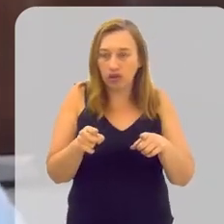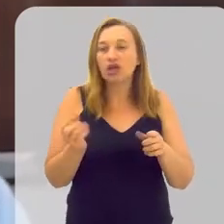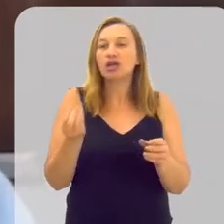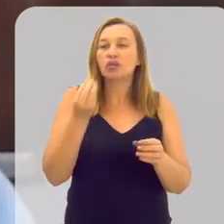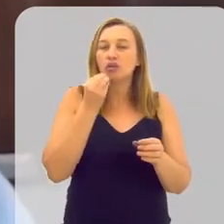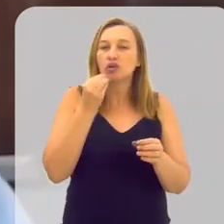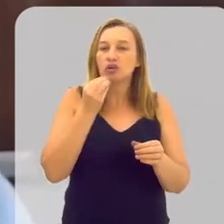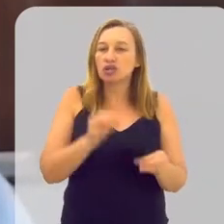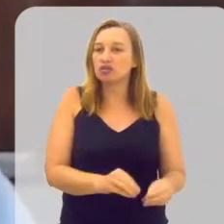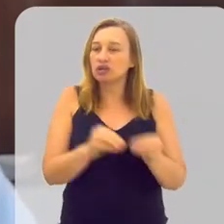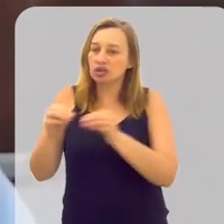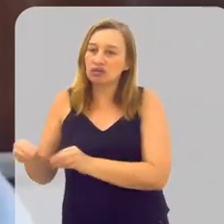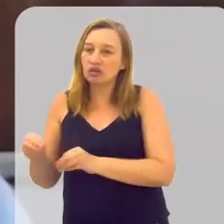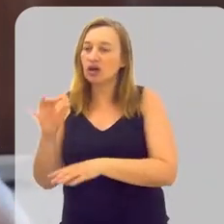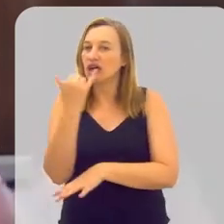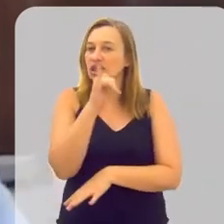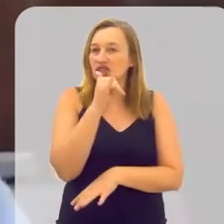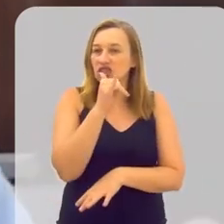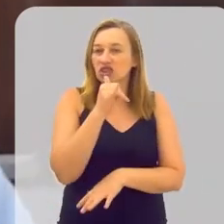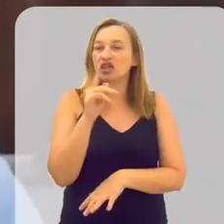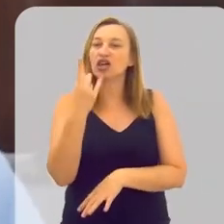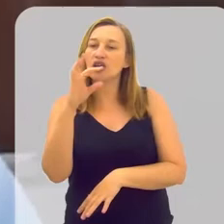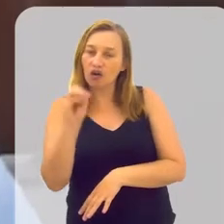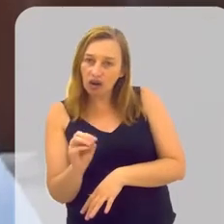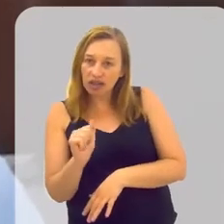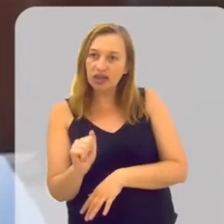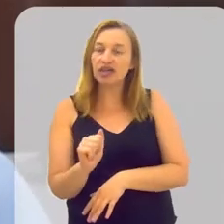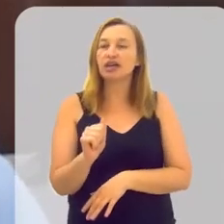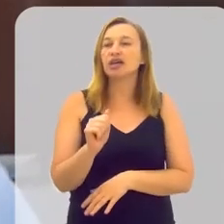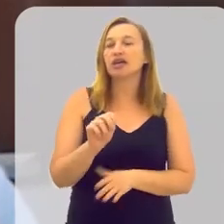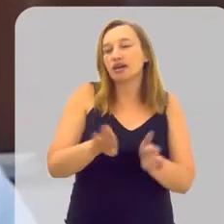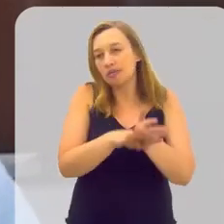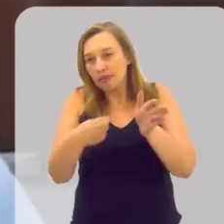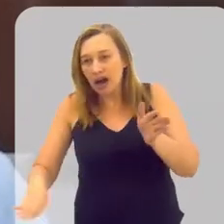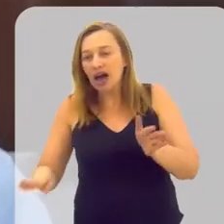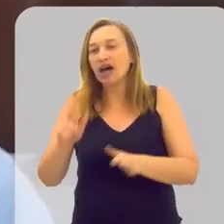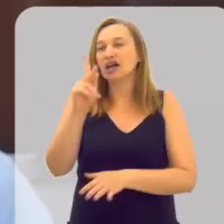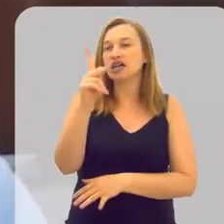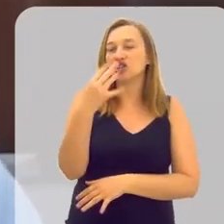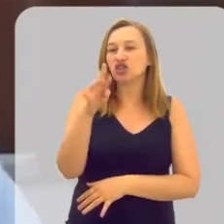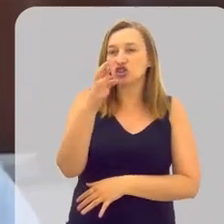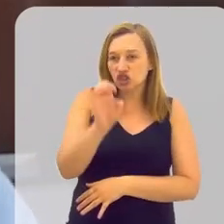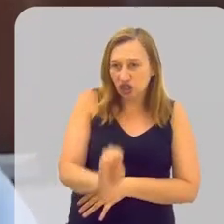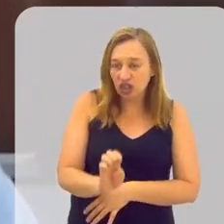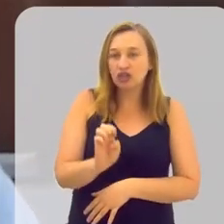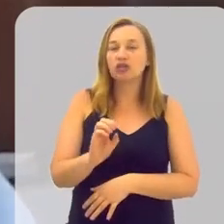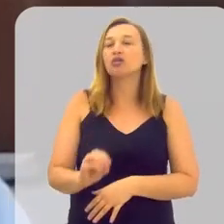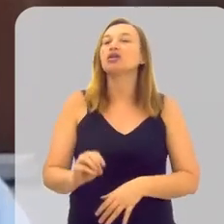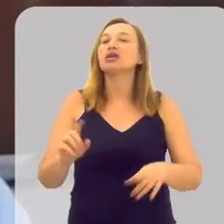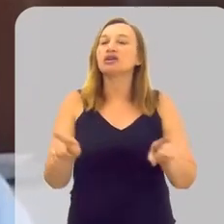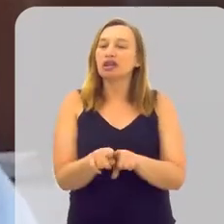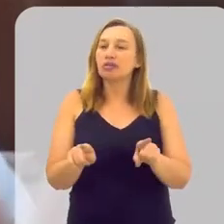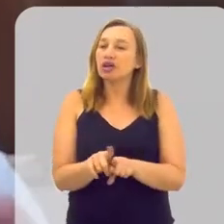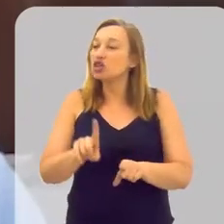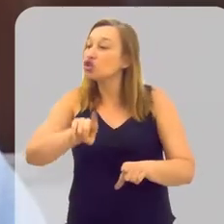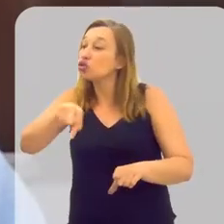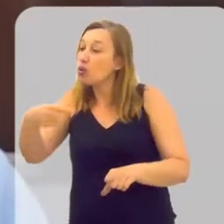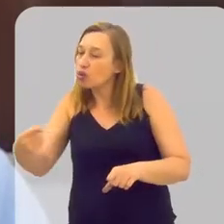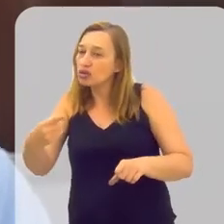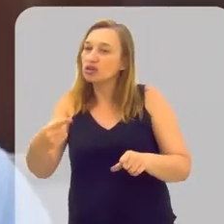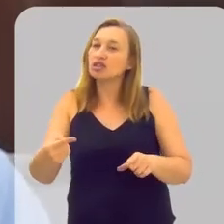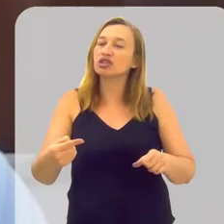oportunidades de transição energética, de energia eólica em mar, de hidrogênio, a gente fala de também outras